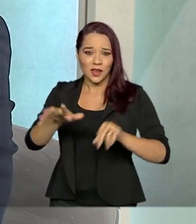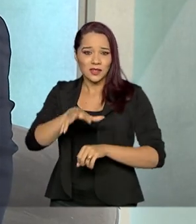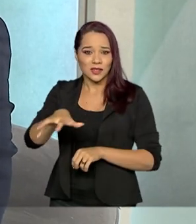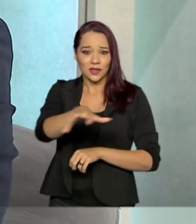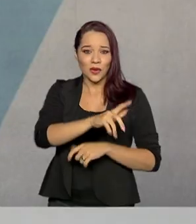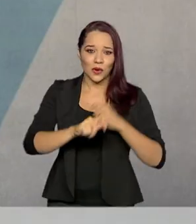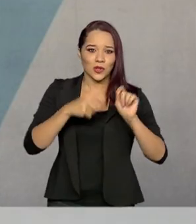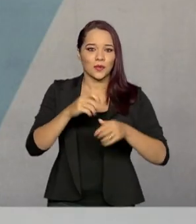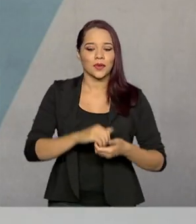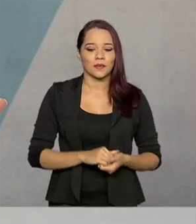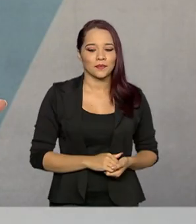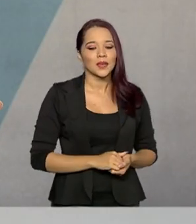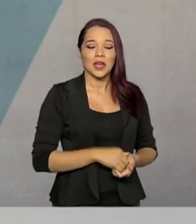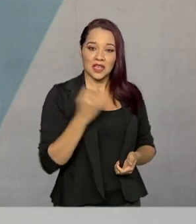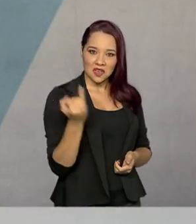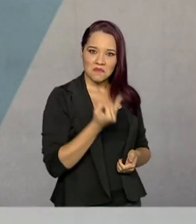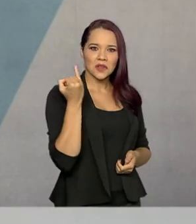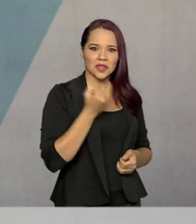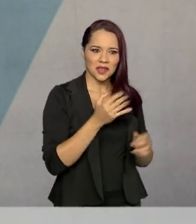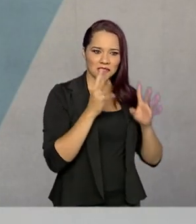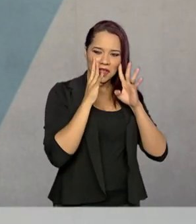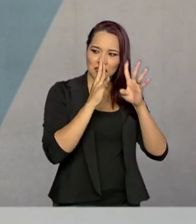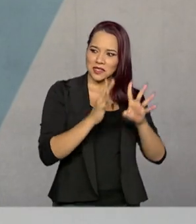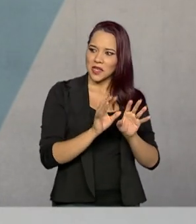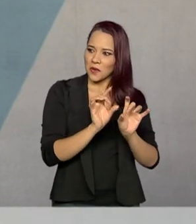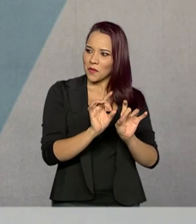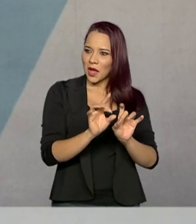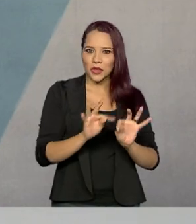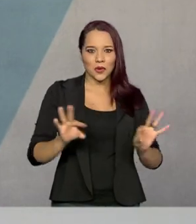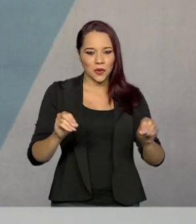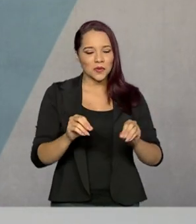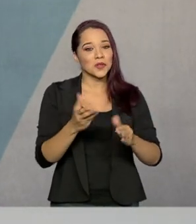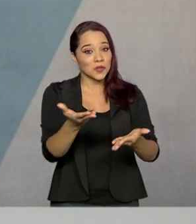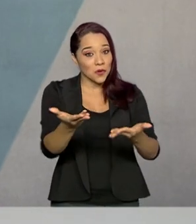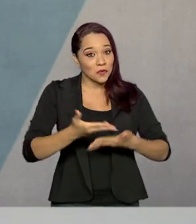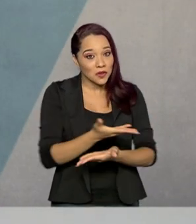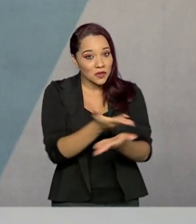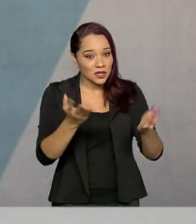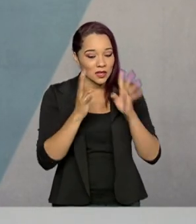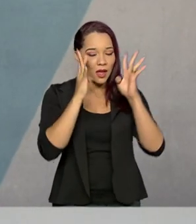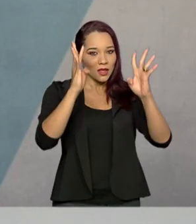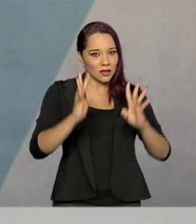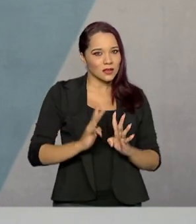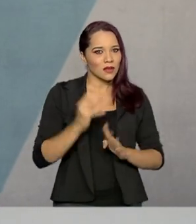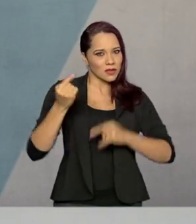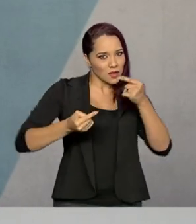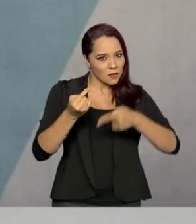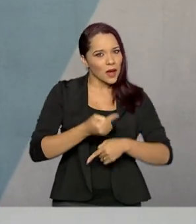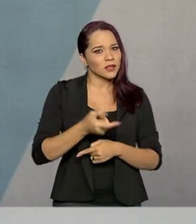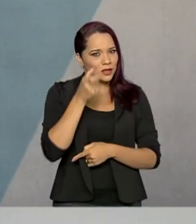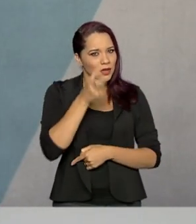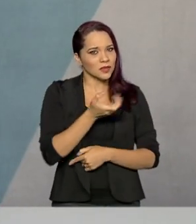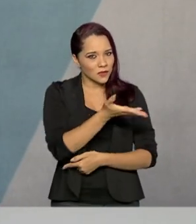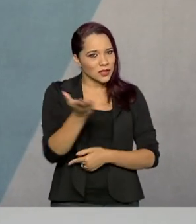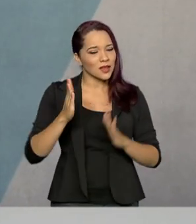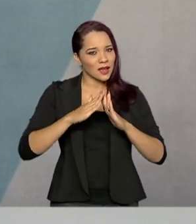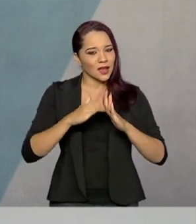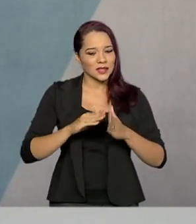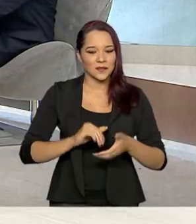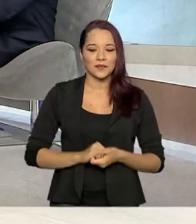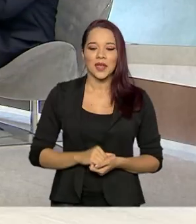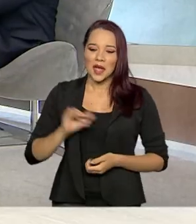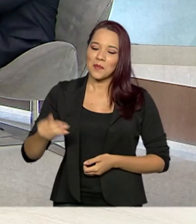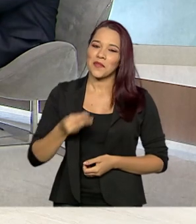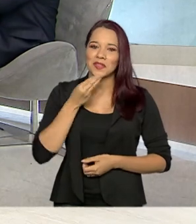econômicos. E é importante ouvir todos os lados, né, por isso a gente convida você sempre a estar aqui com a gente, porque é um debate que também interessa a você que está em casa. Vou aproveitar